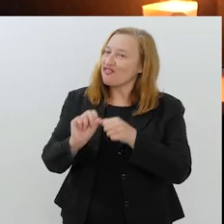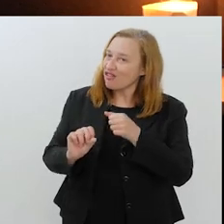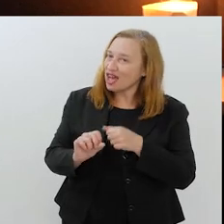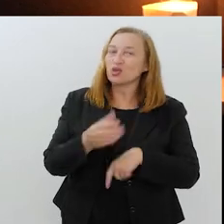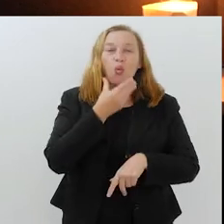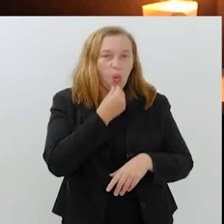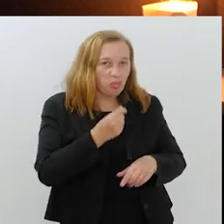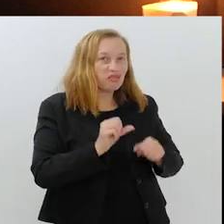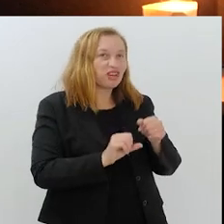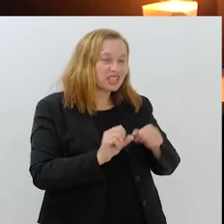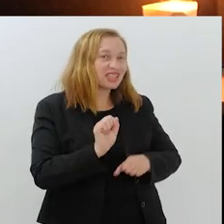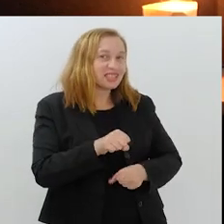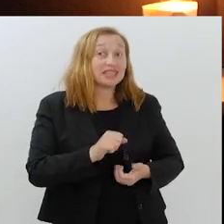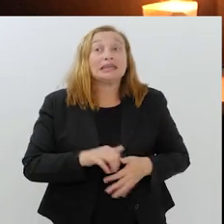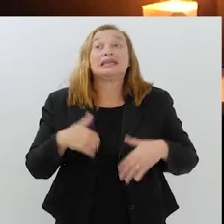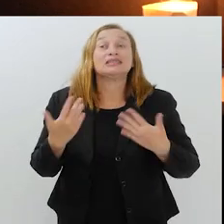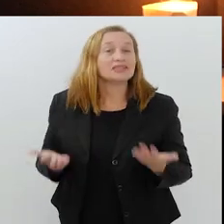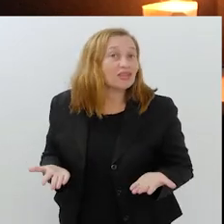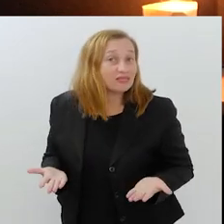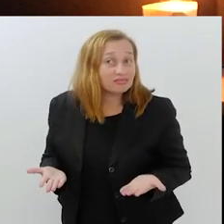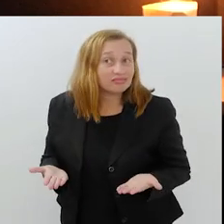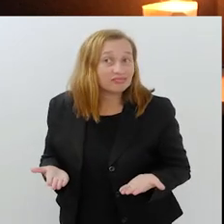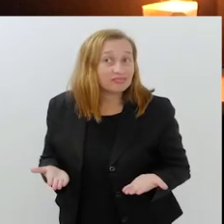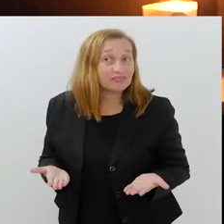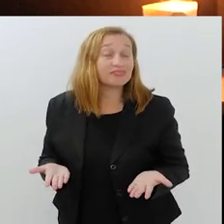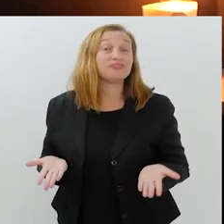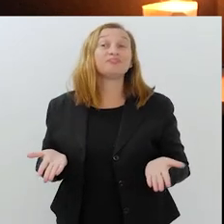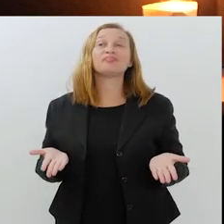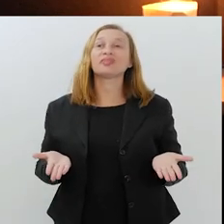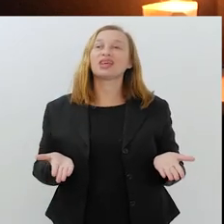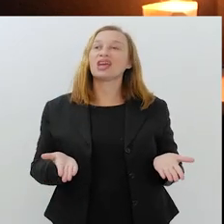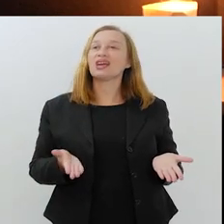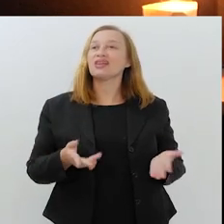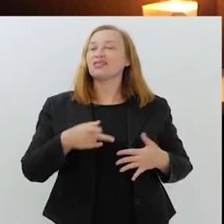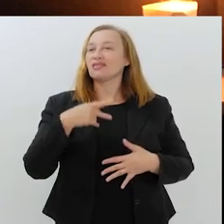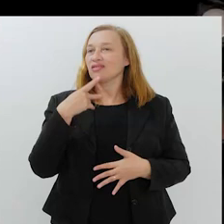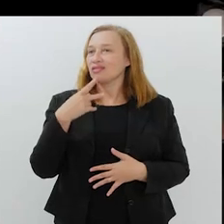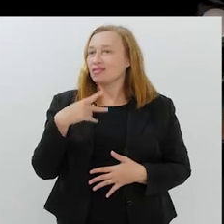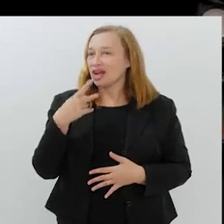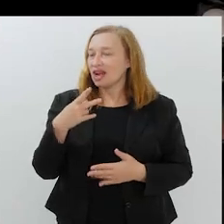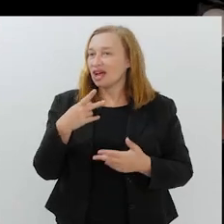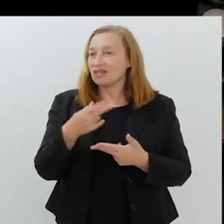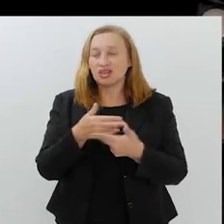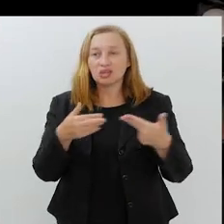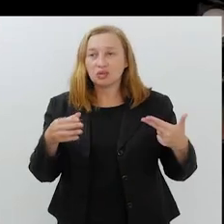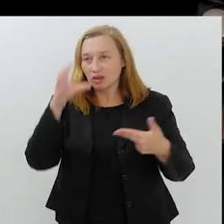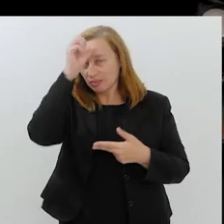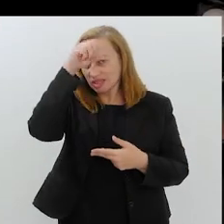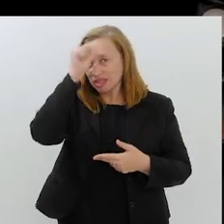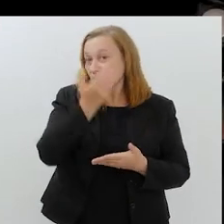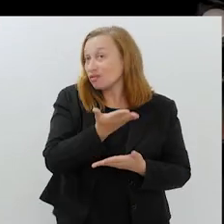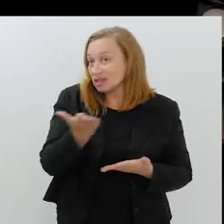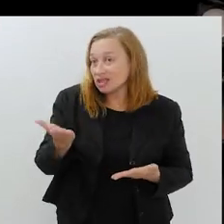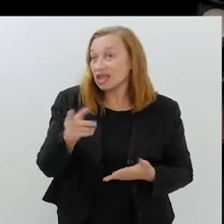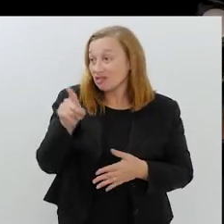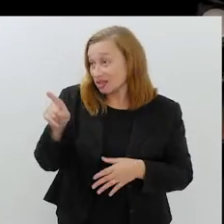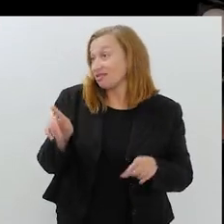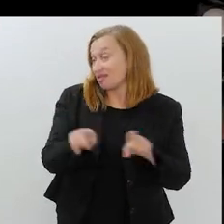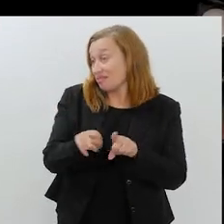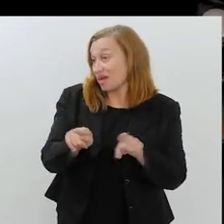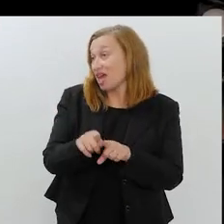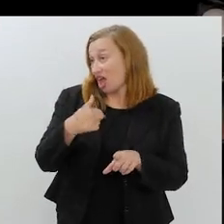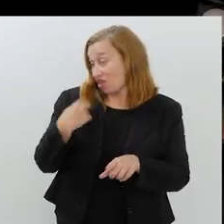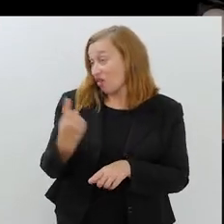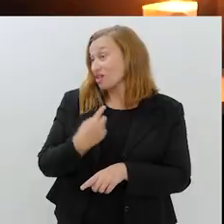Agora, se a mulher pratica, o homem vai praticar. Exatamente. Uma mulher de mão dupla, né? É. Então, eu vou dizer que eu aprendo muitas coisas com vocês.